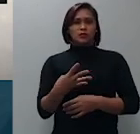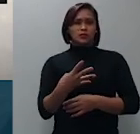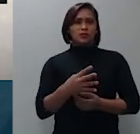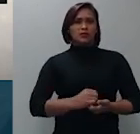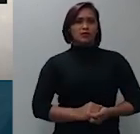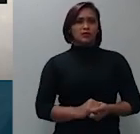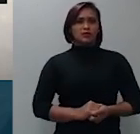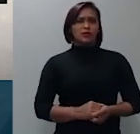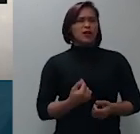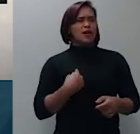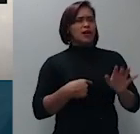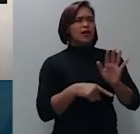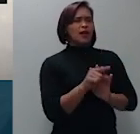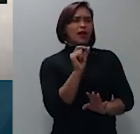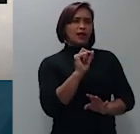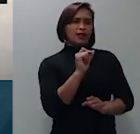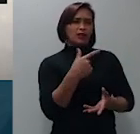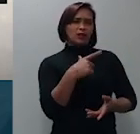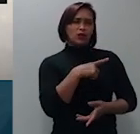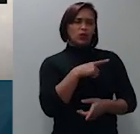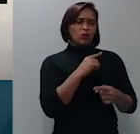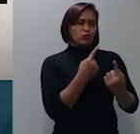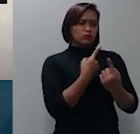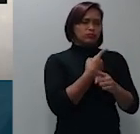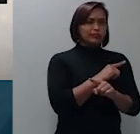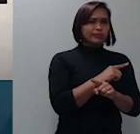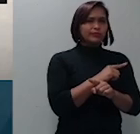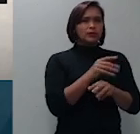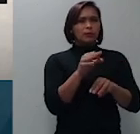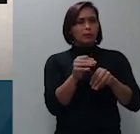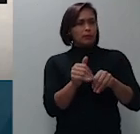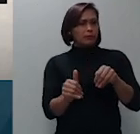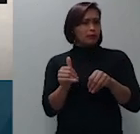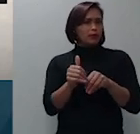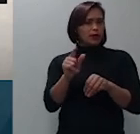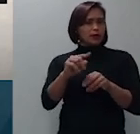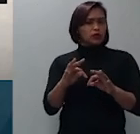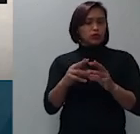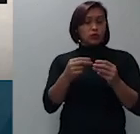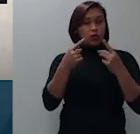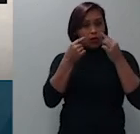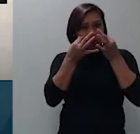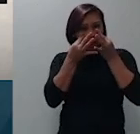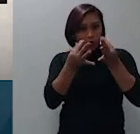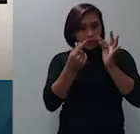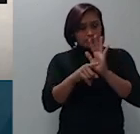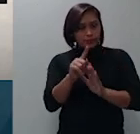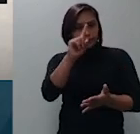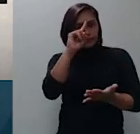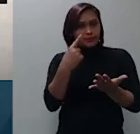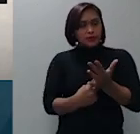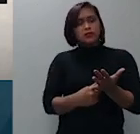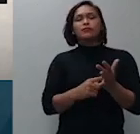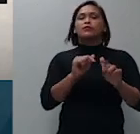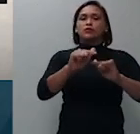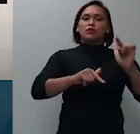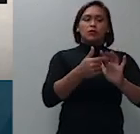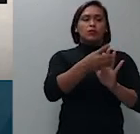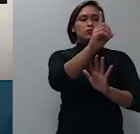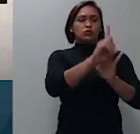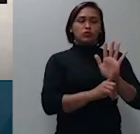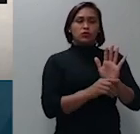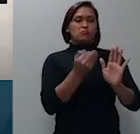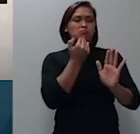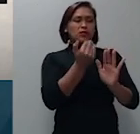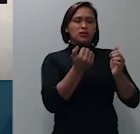controvertida eminentes ministros reside em definir se o exercício do direito de pedir esclarecimentos